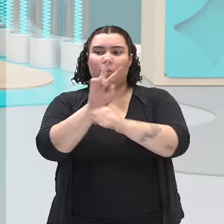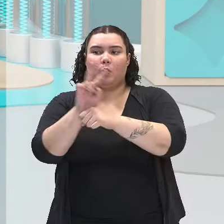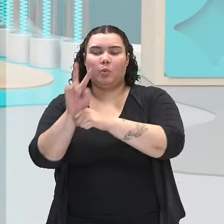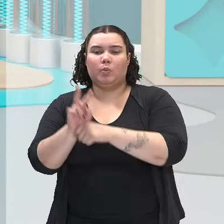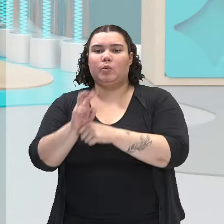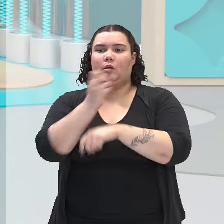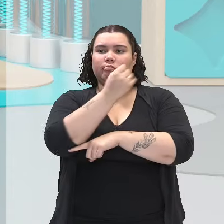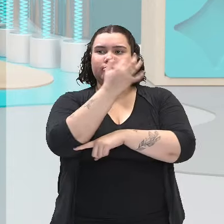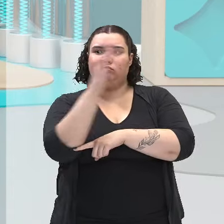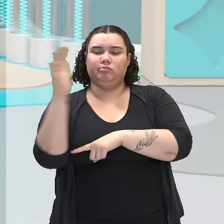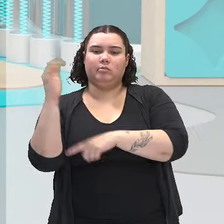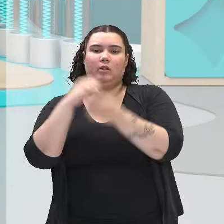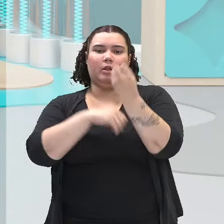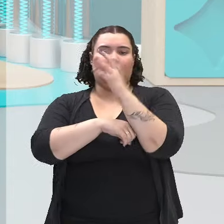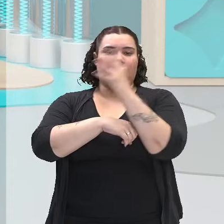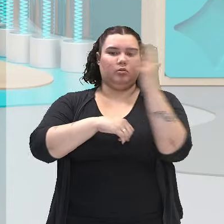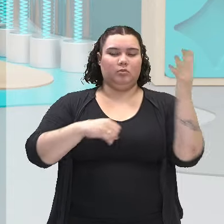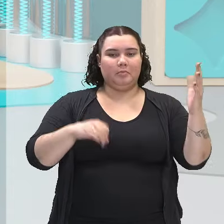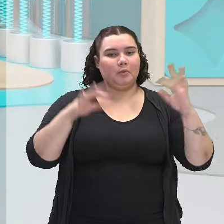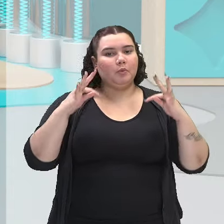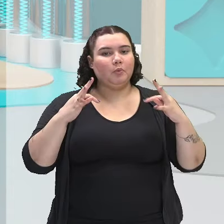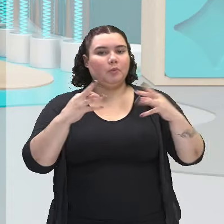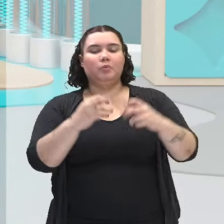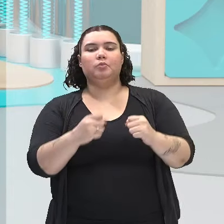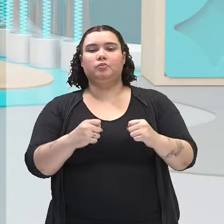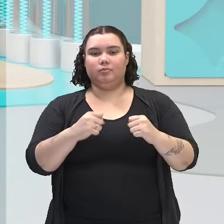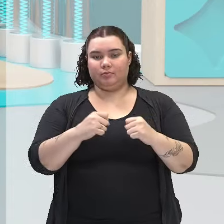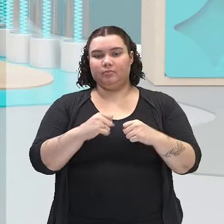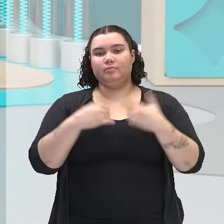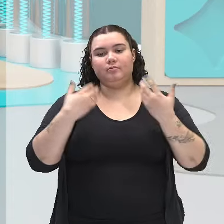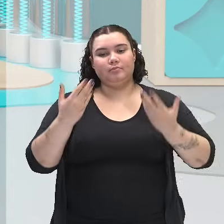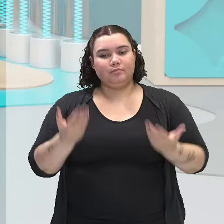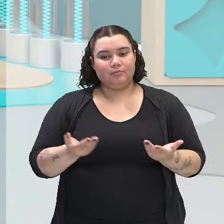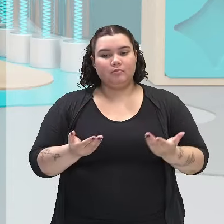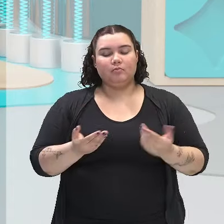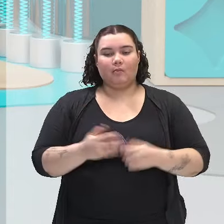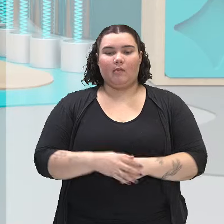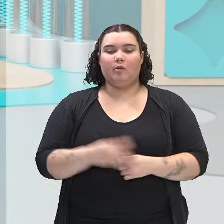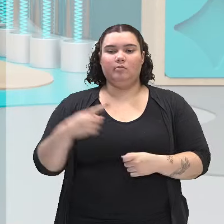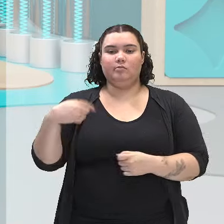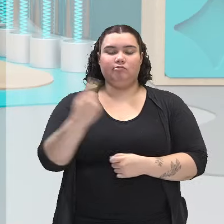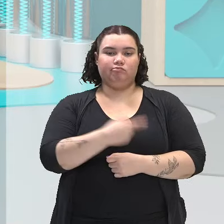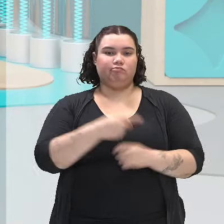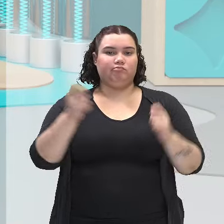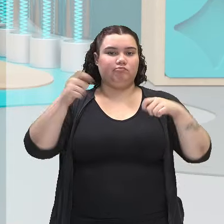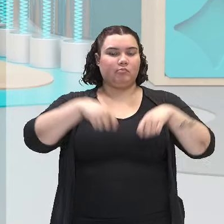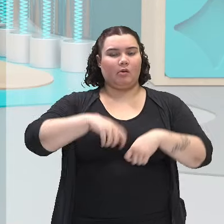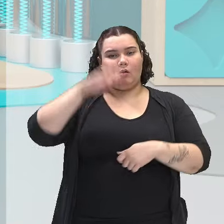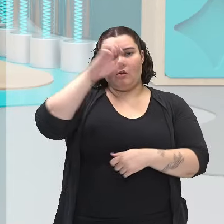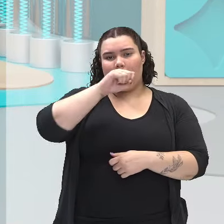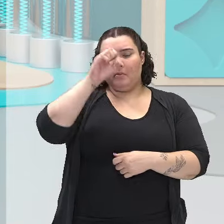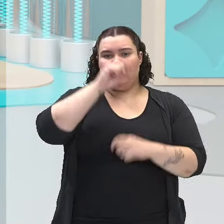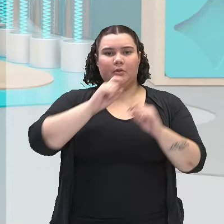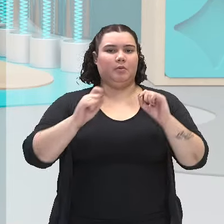beleza para todos. Então, nós podemos observar que essa autora,